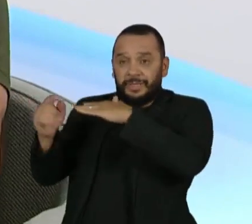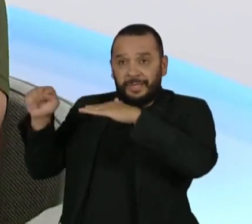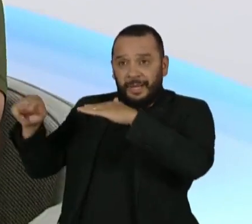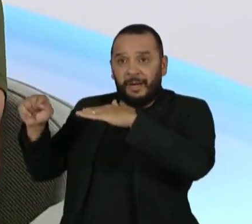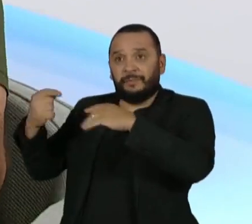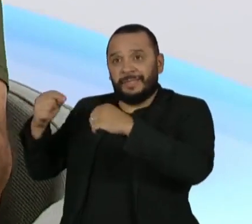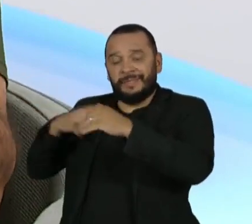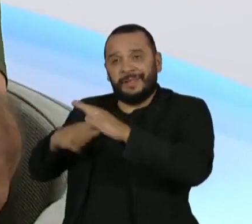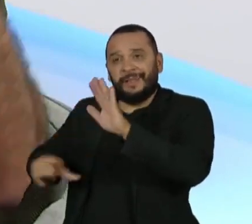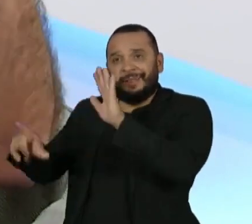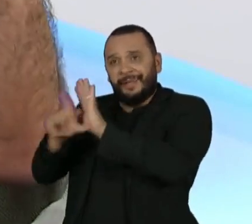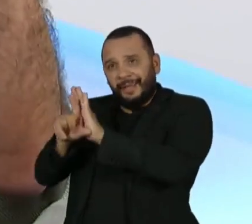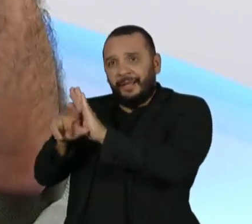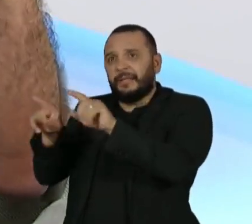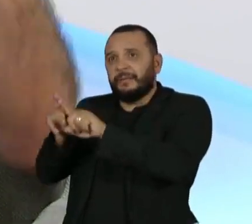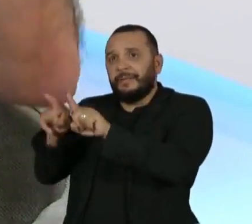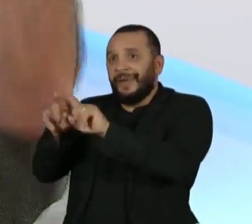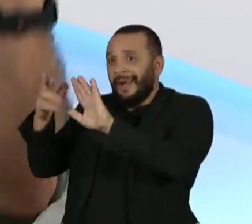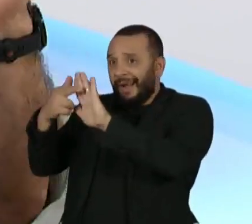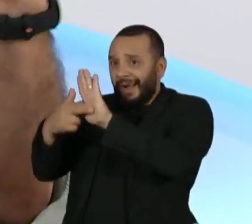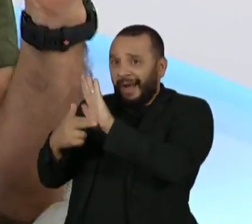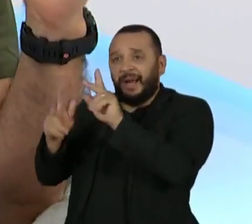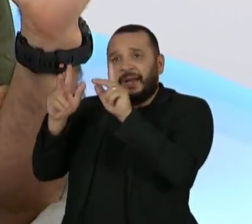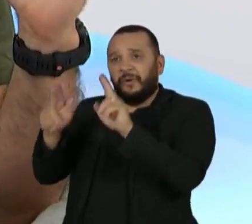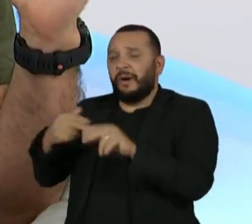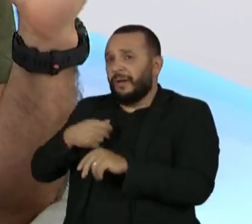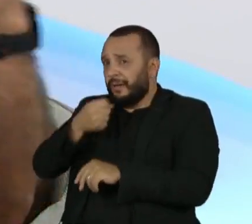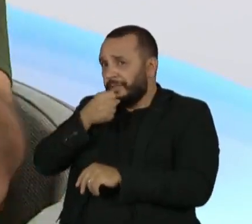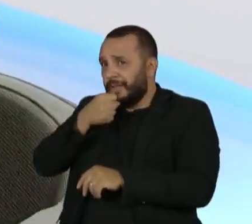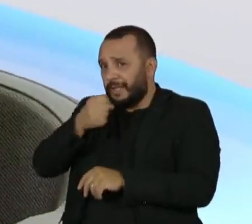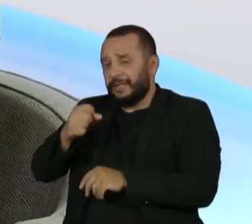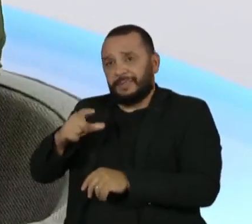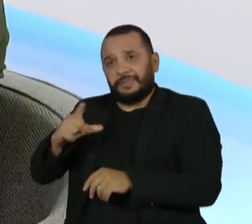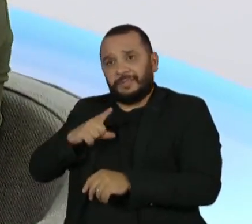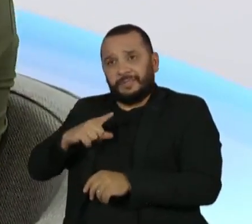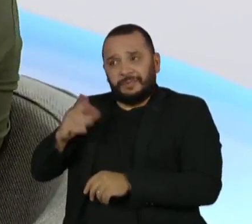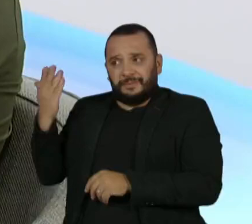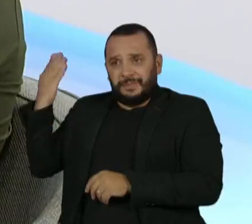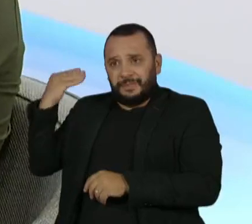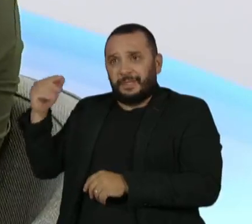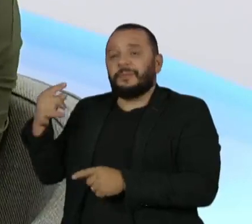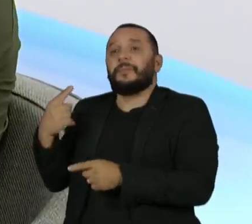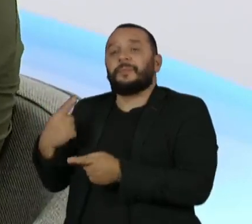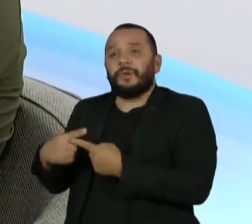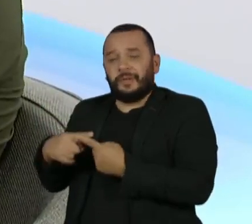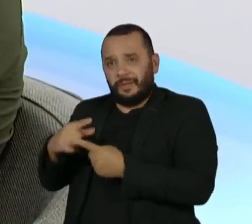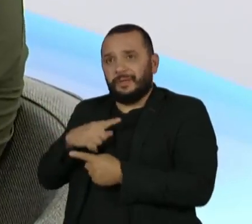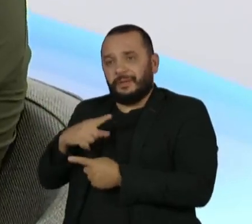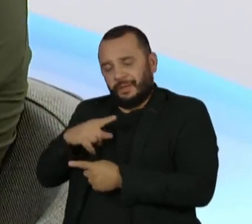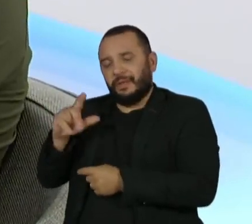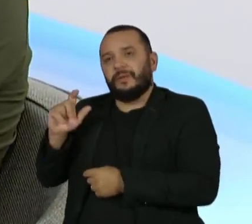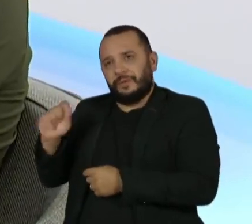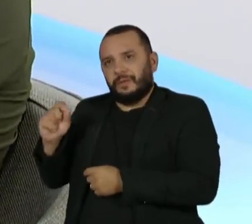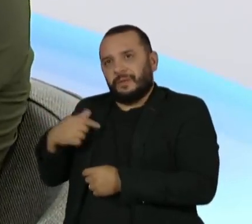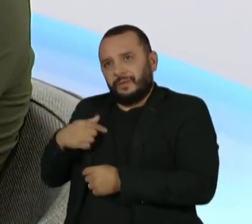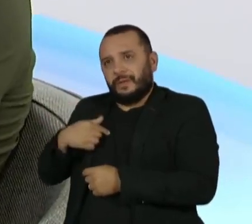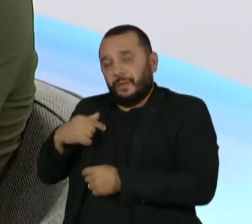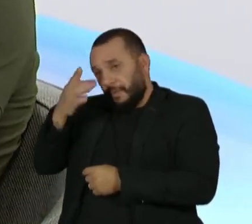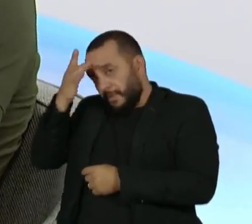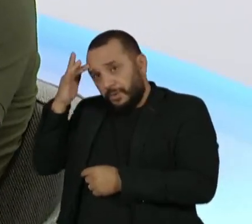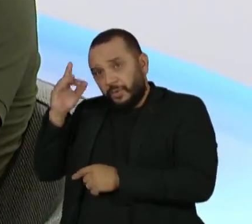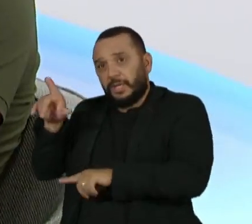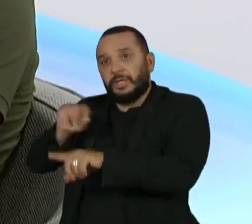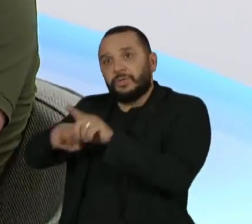leis e regras que, aspas, a imprensa como um todo tinha no passado, porque passou a haver um editor. Pouco importa se esse editor é